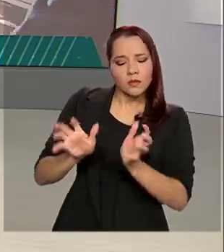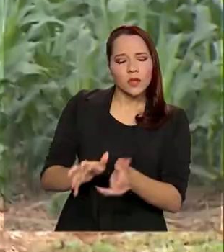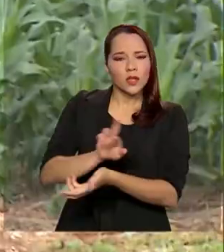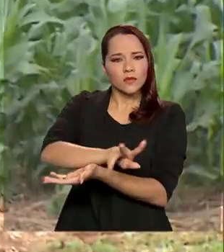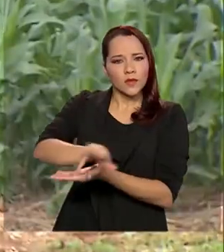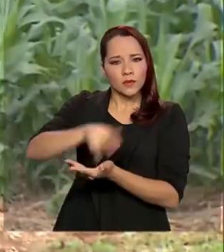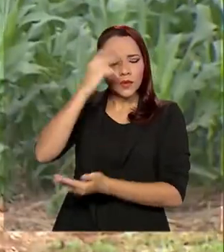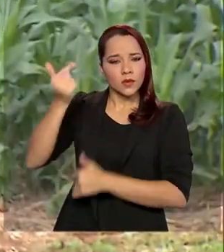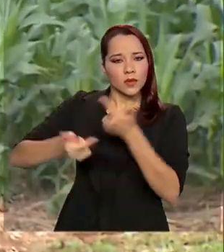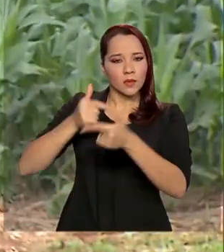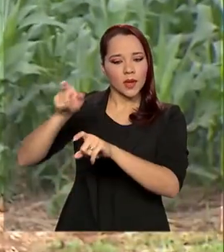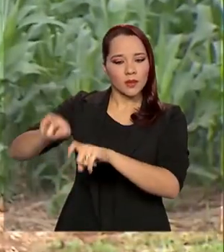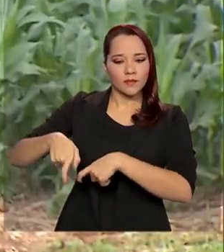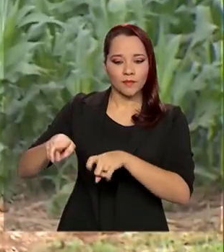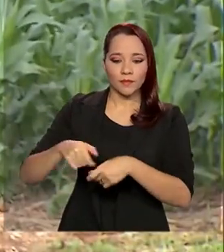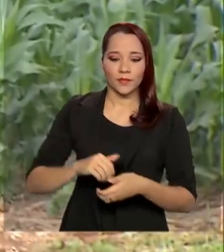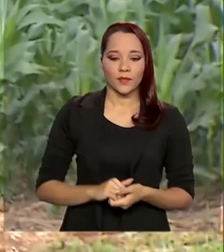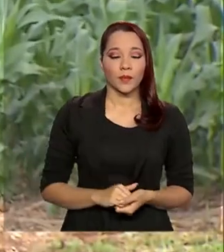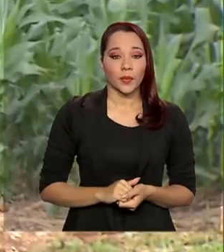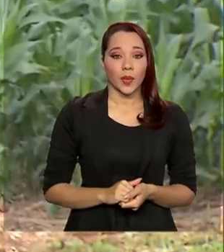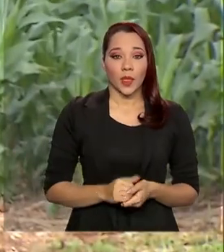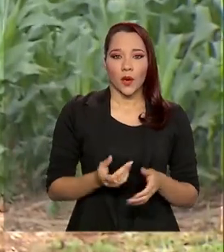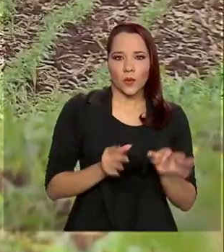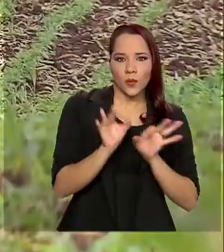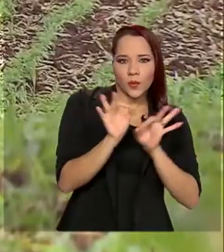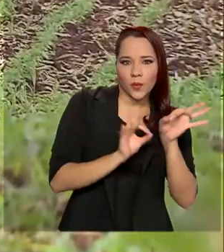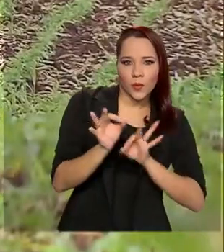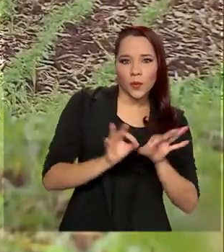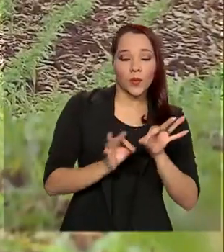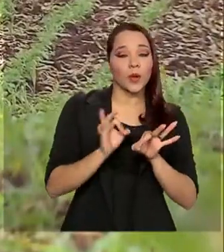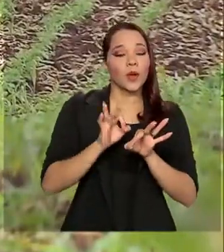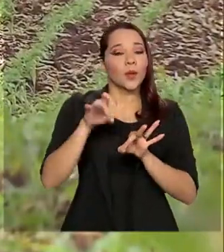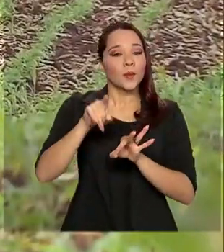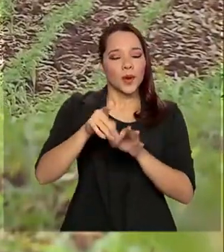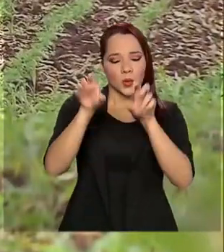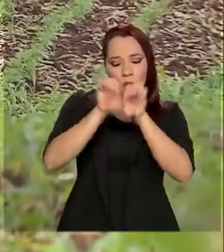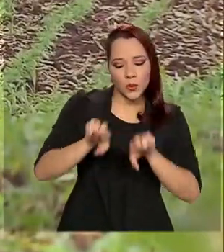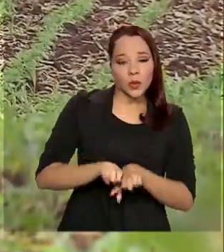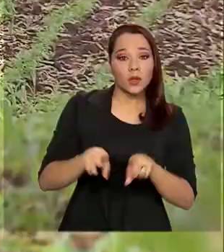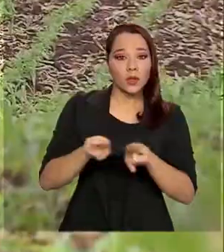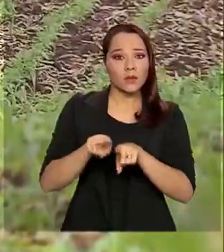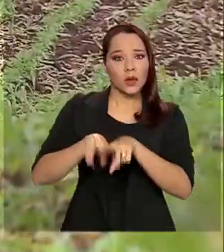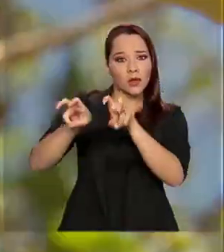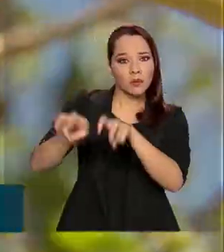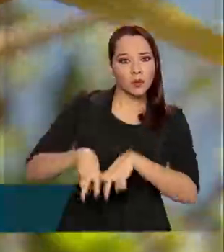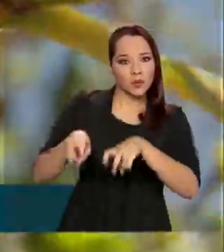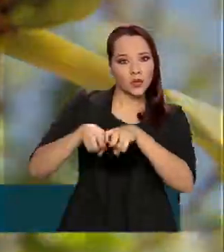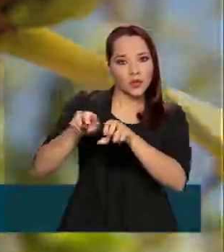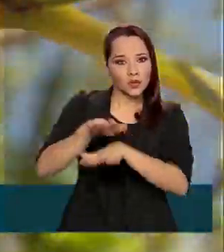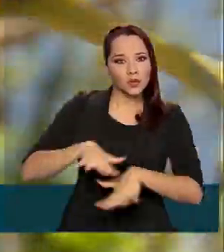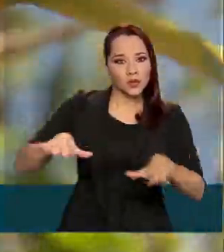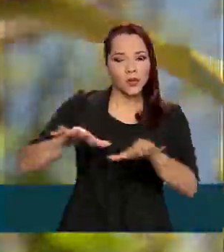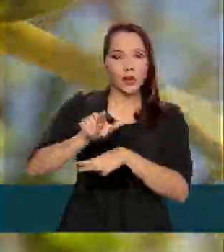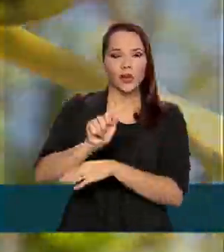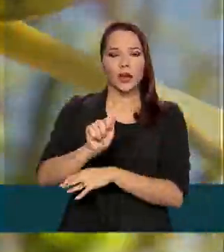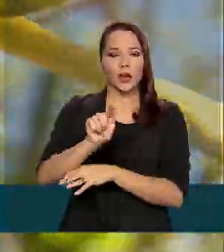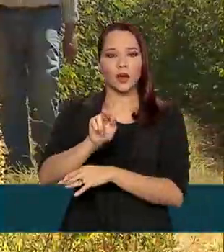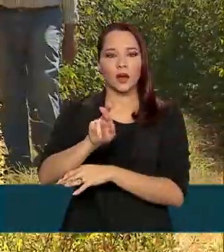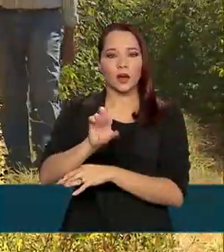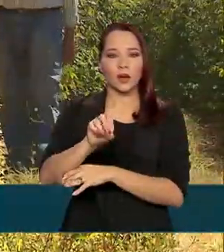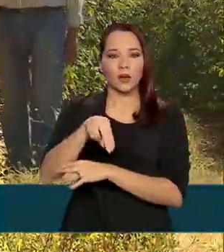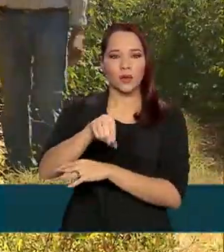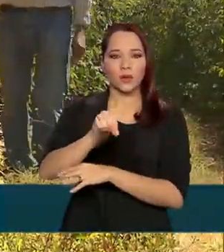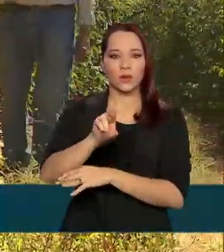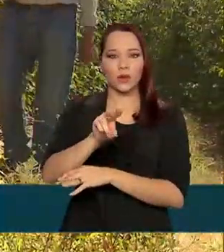Criado para estruturar e dar autonomia à cadeia produtiva do campo, o Agronordeste é